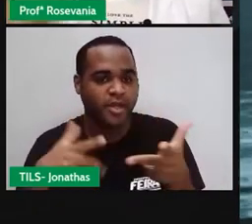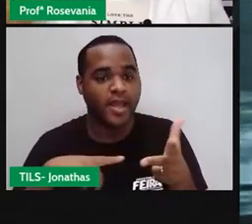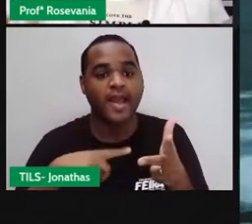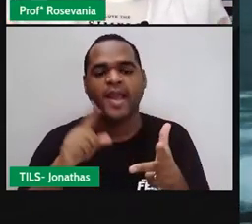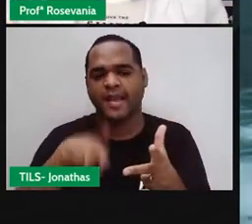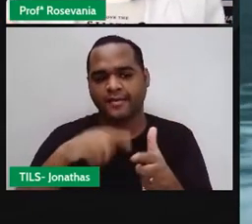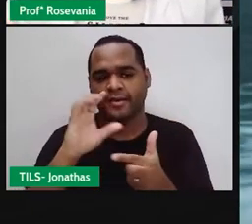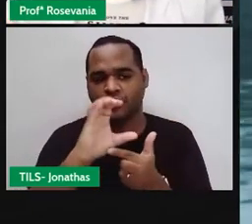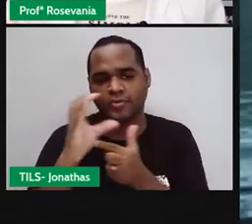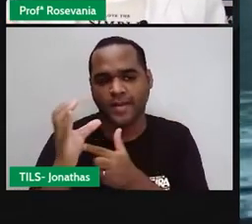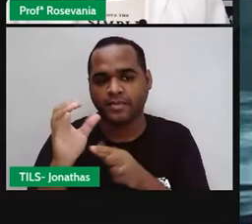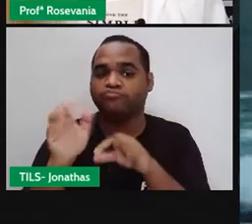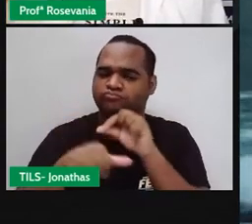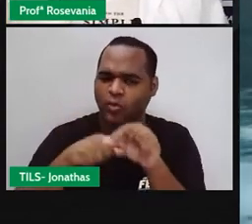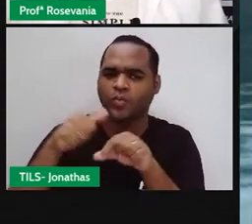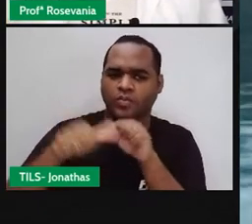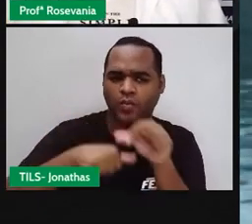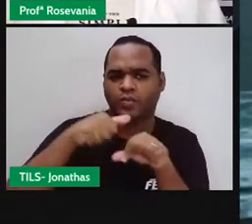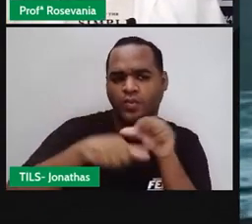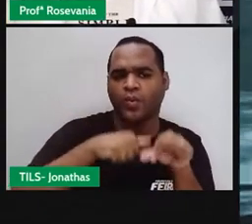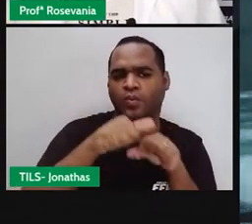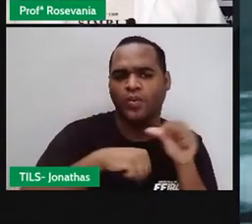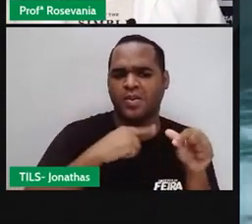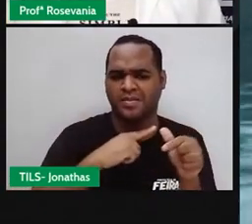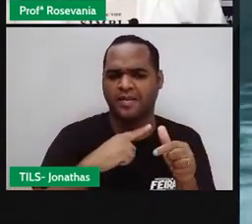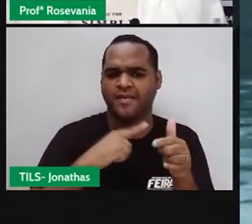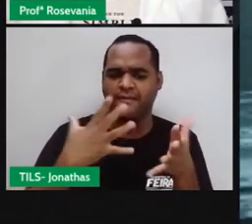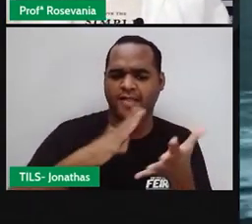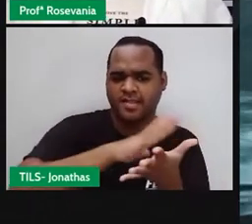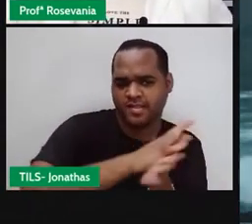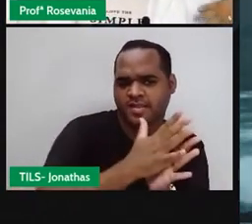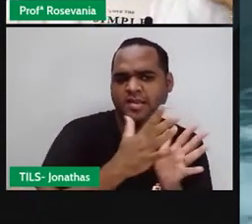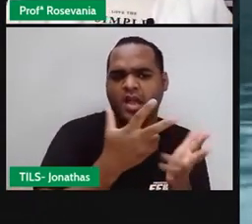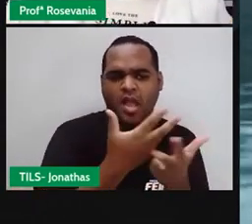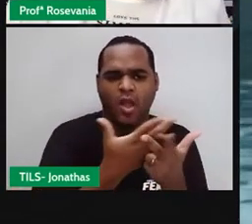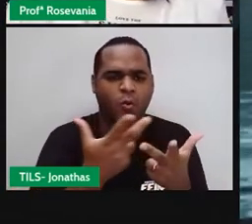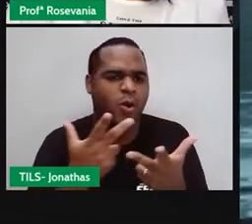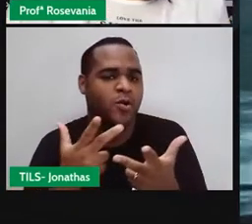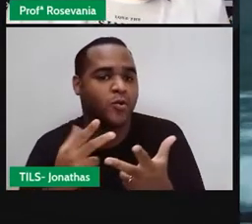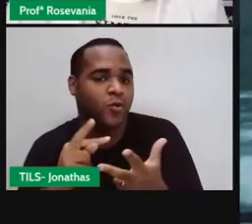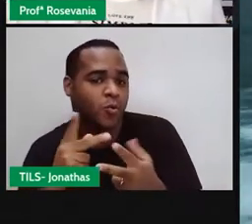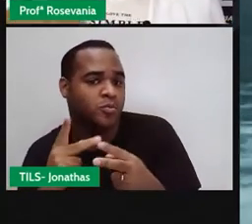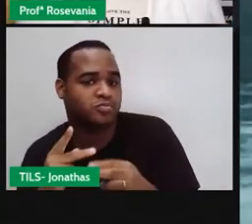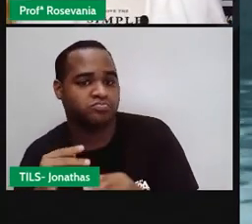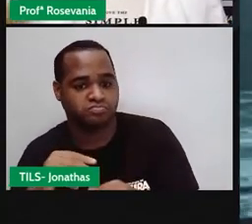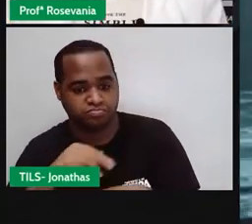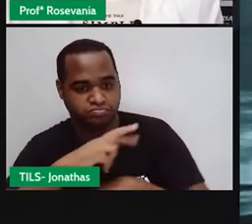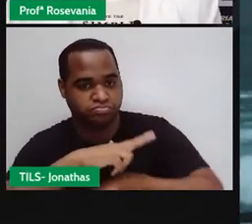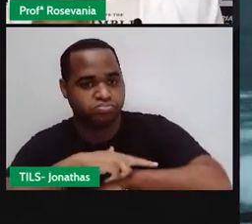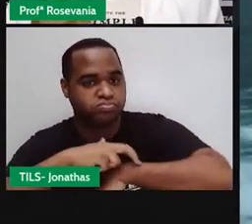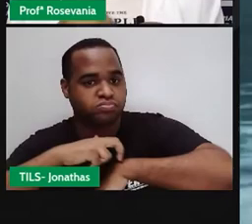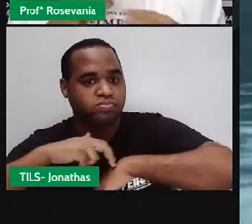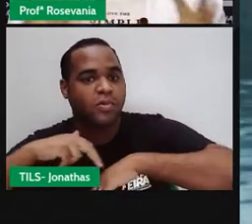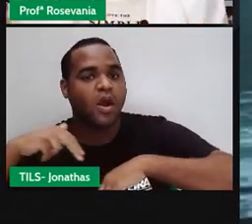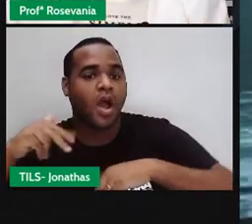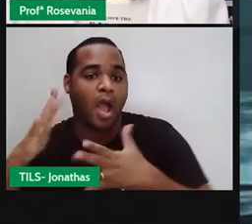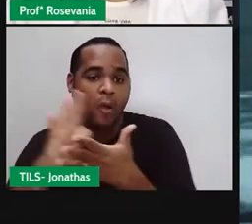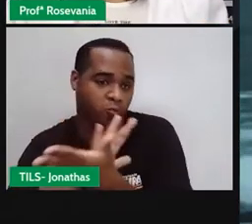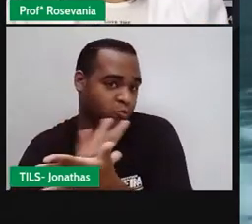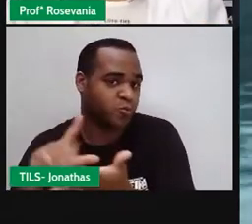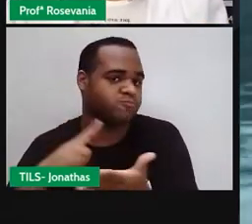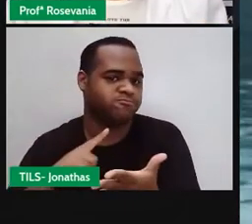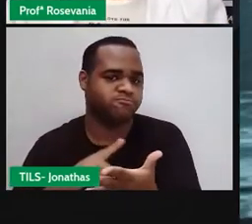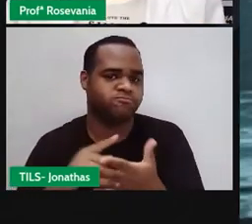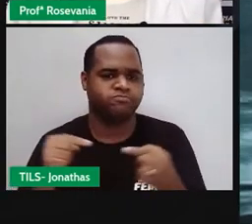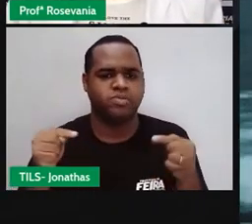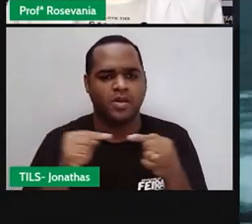elas geraram consequências, né, algumas de destruição de algumas espécies, de evolução de outras. E assim, faz parte do quadro